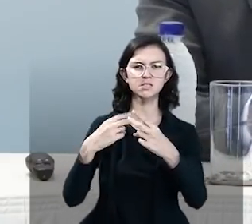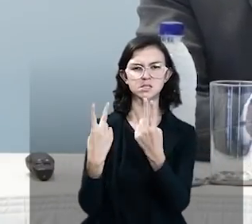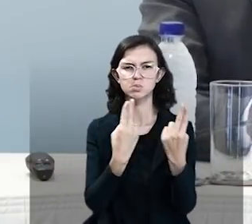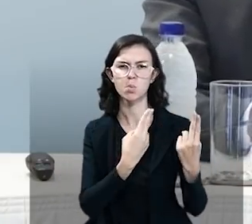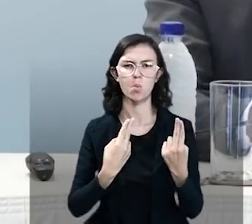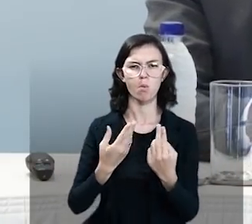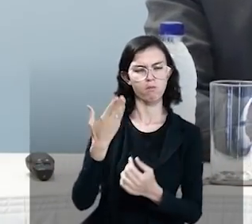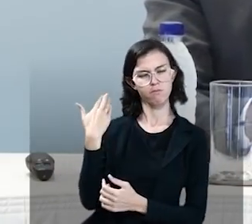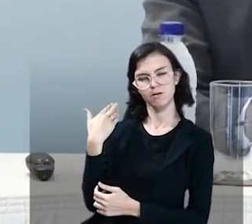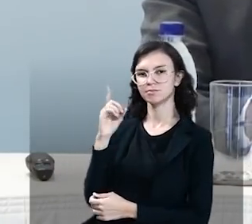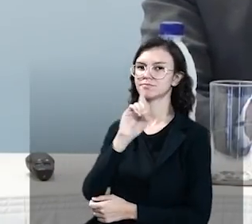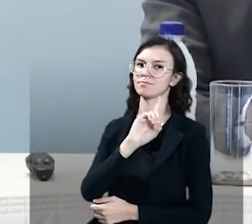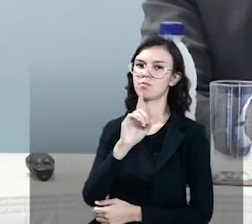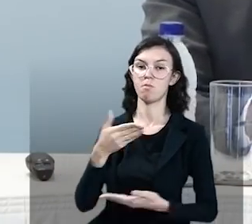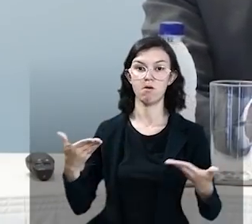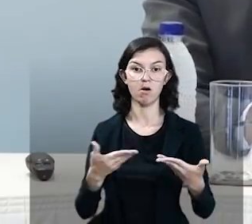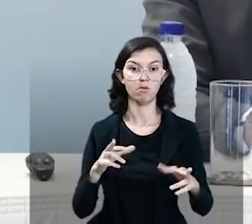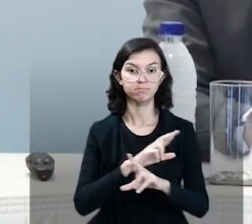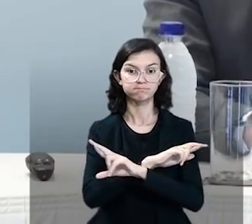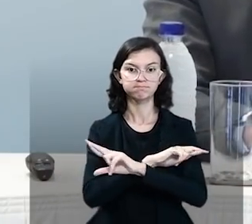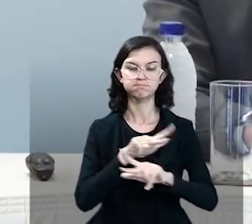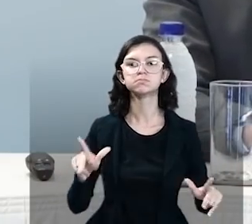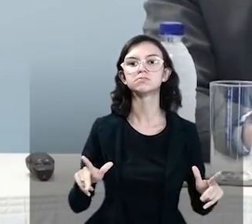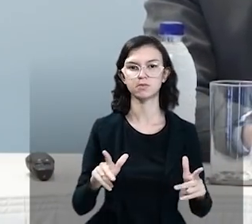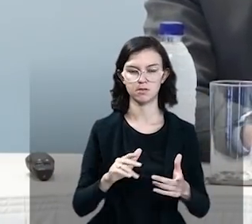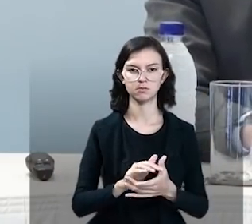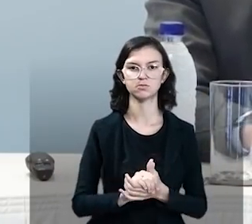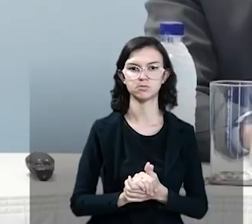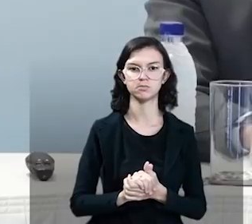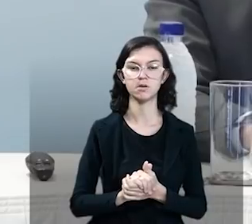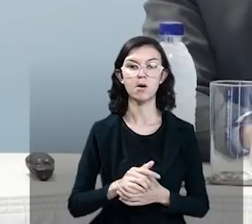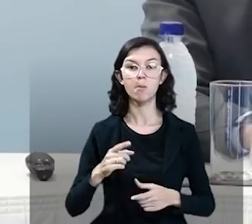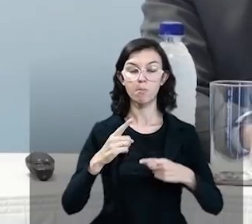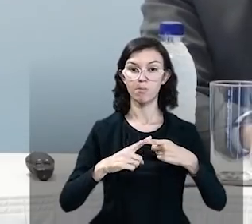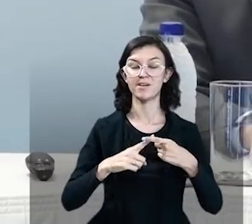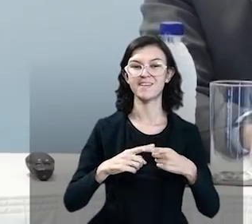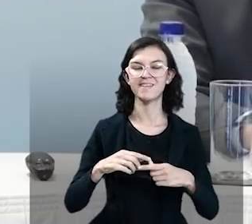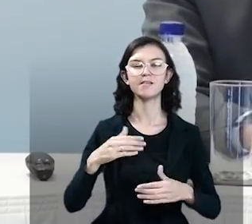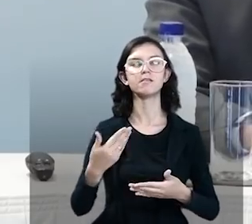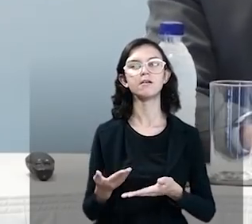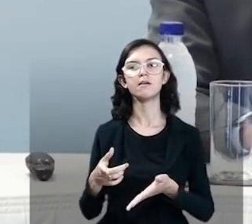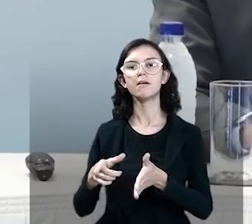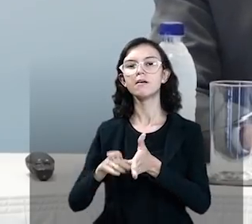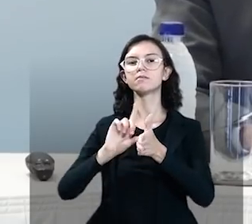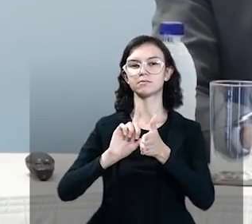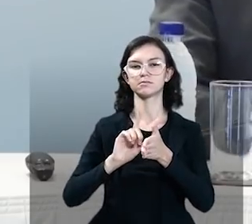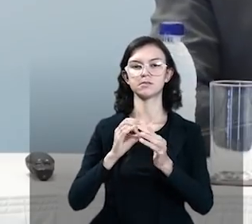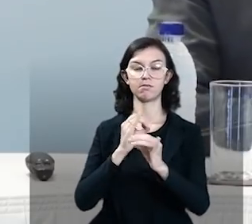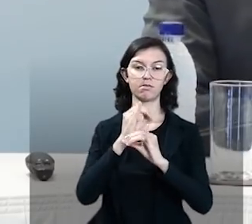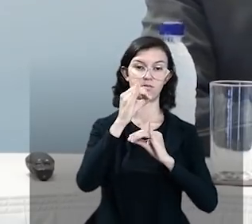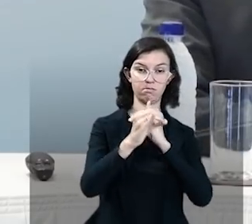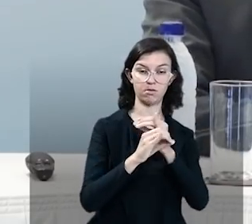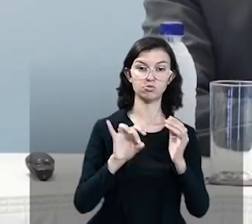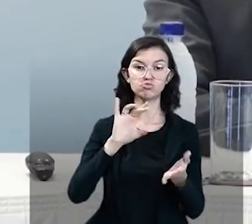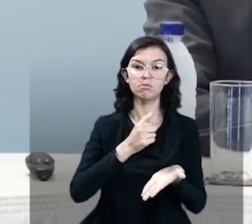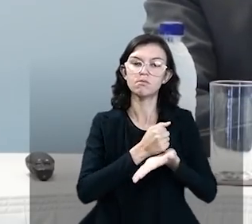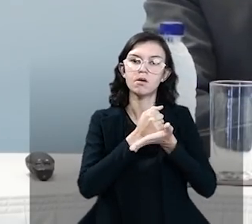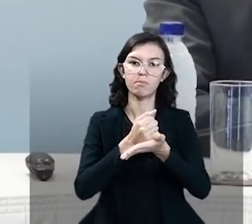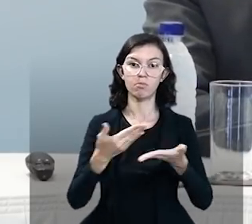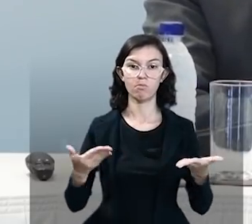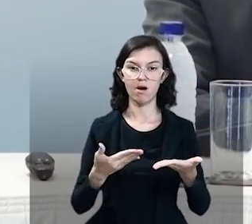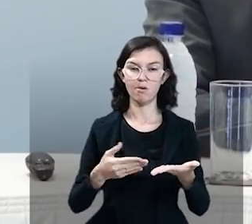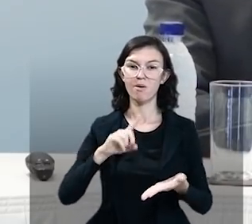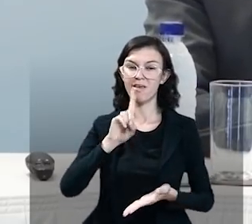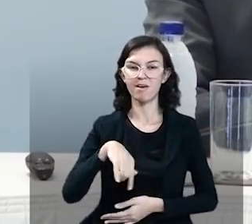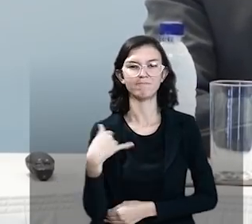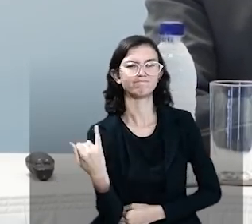De um ajudante acessório, o mundo virtual se torna e se tornou um componente